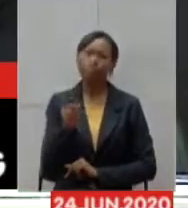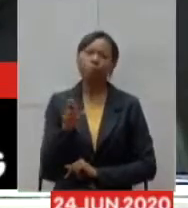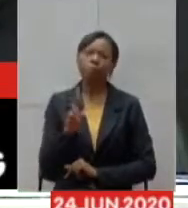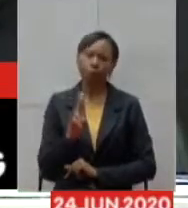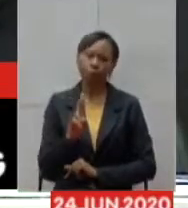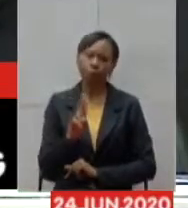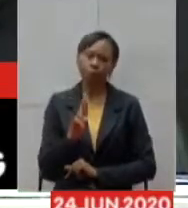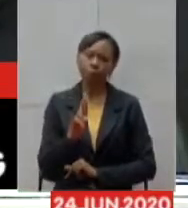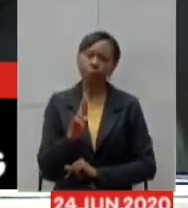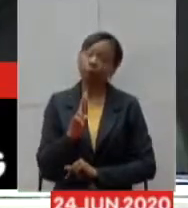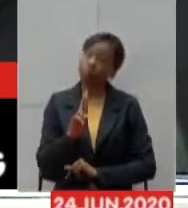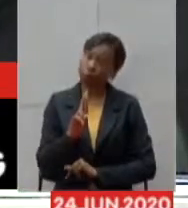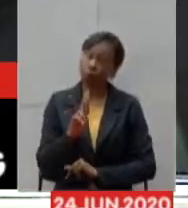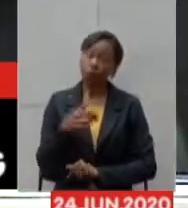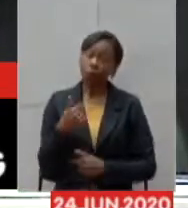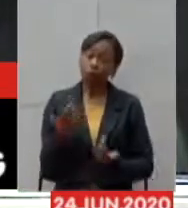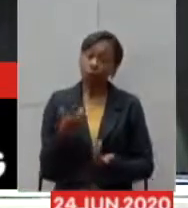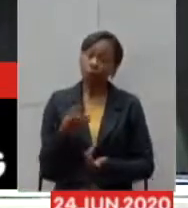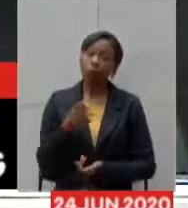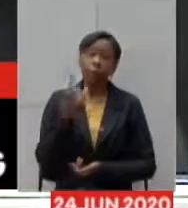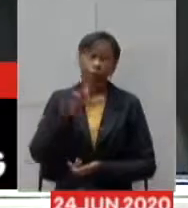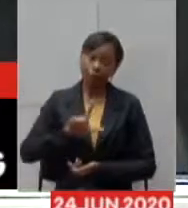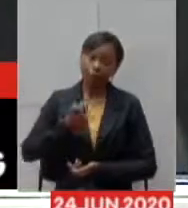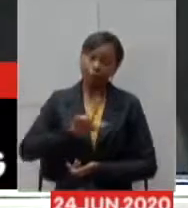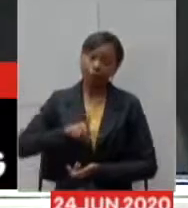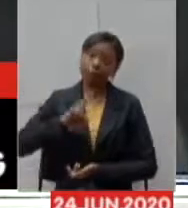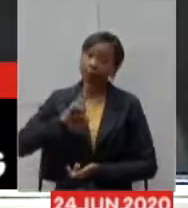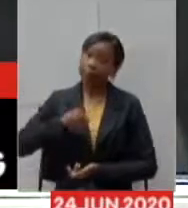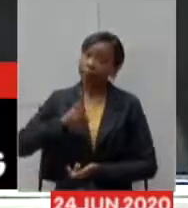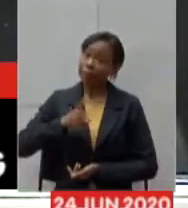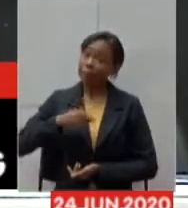sempre obviamente em primeiro lugar